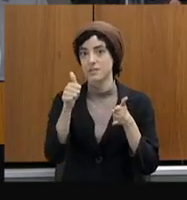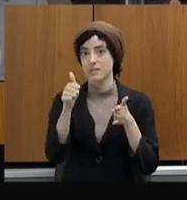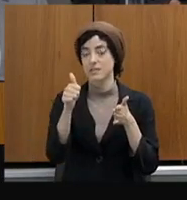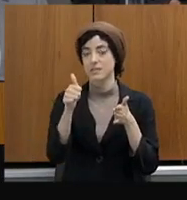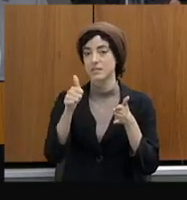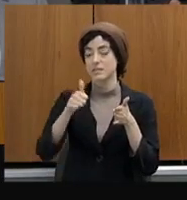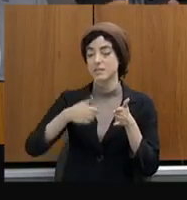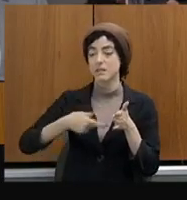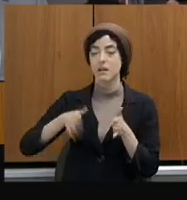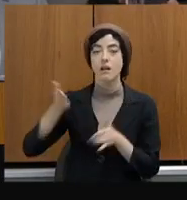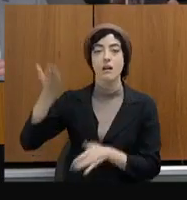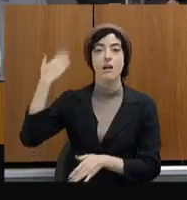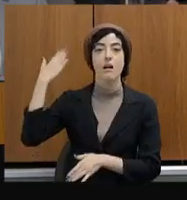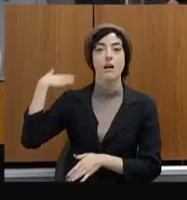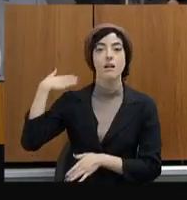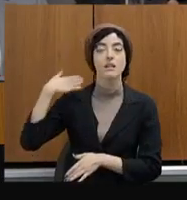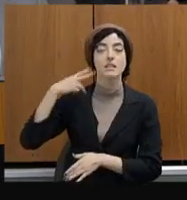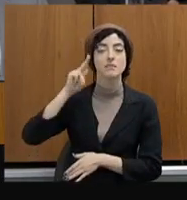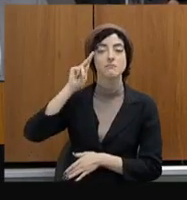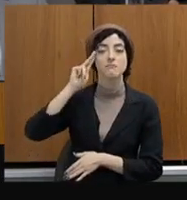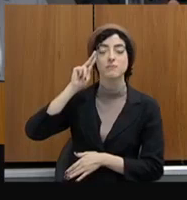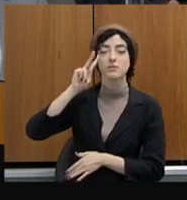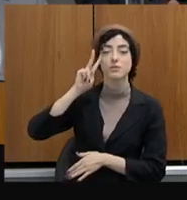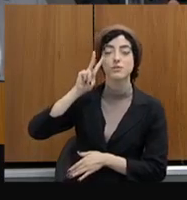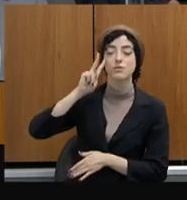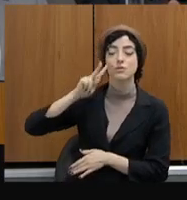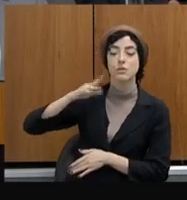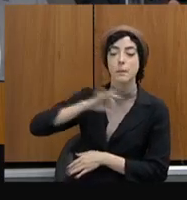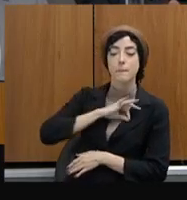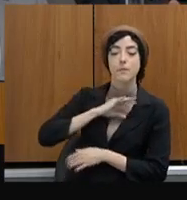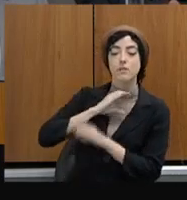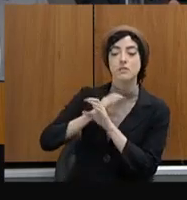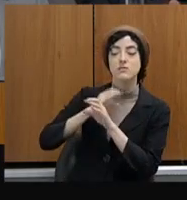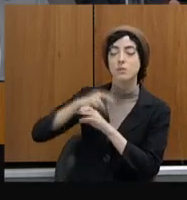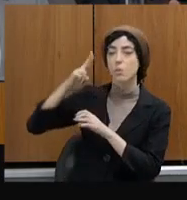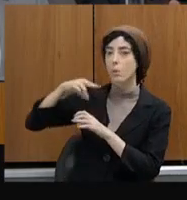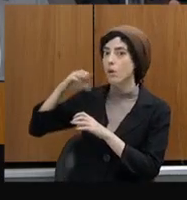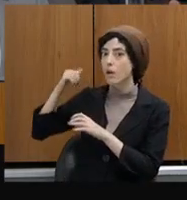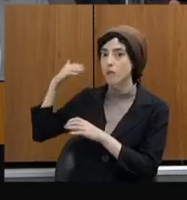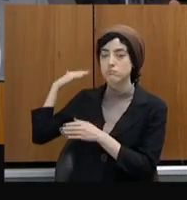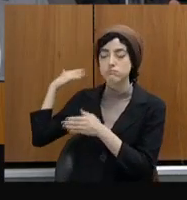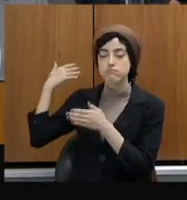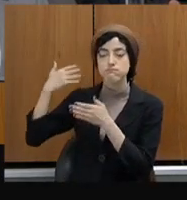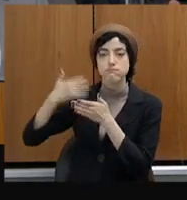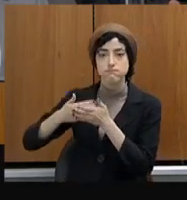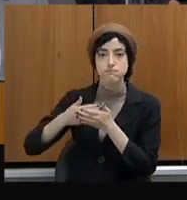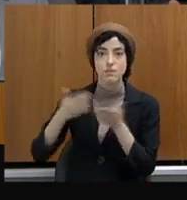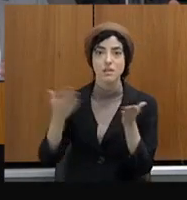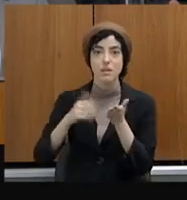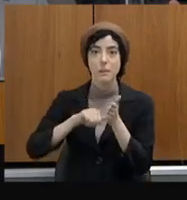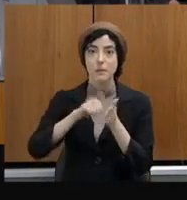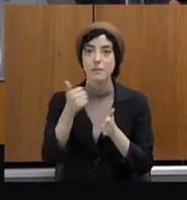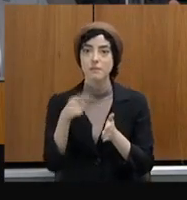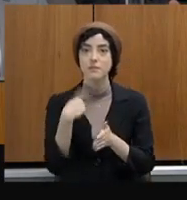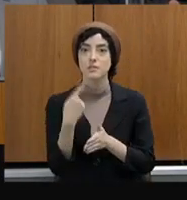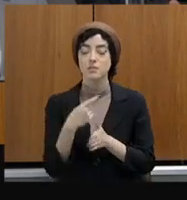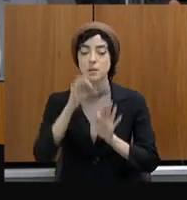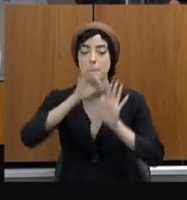Civil, também, a entrega de um plano de integridade. Pode seguir?